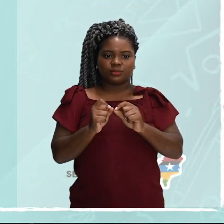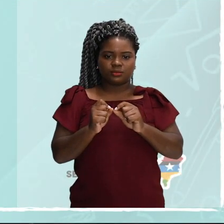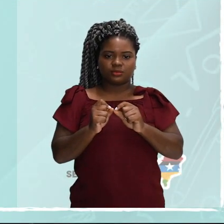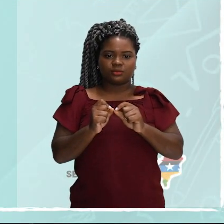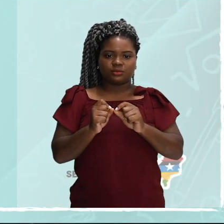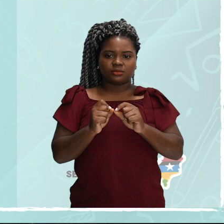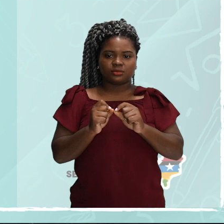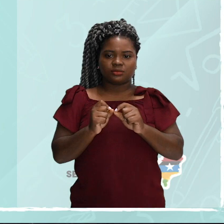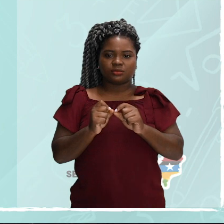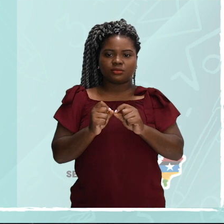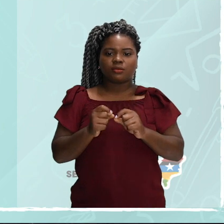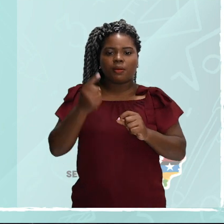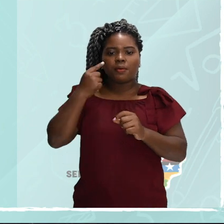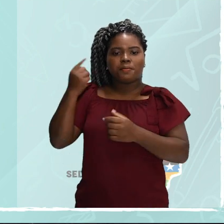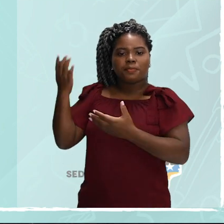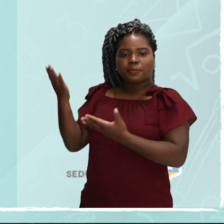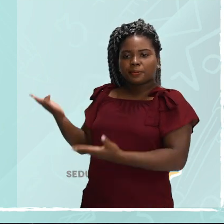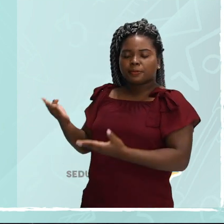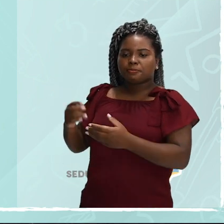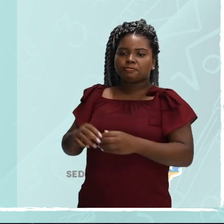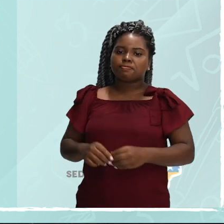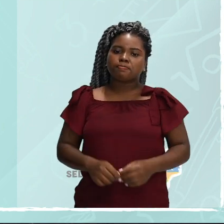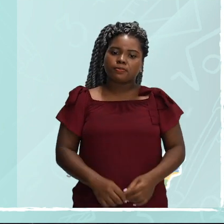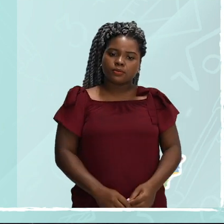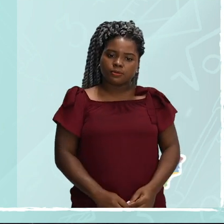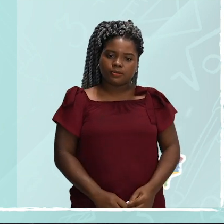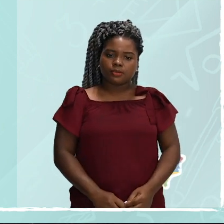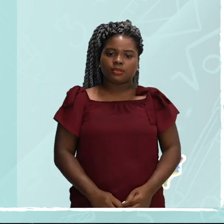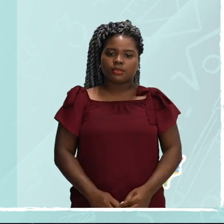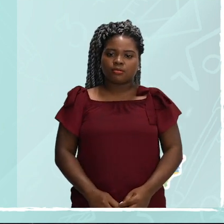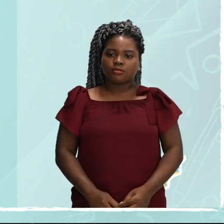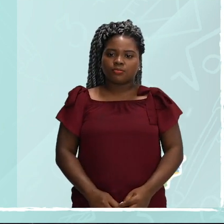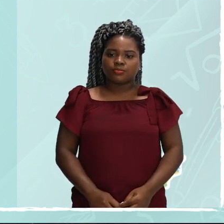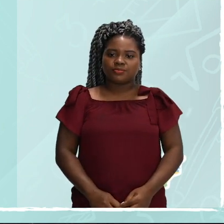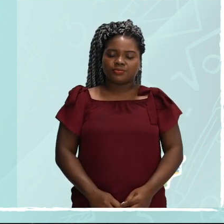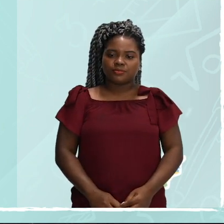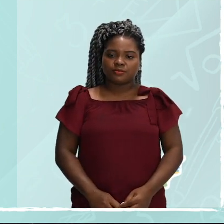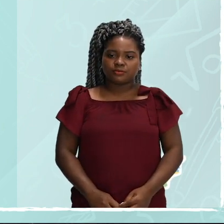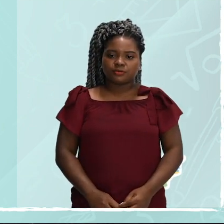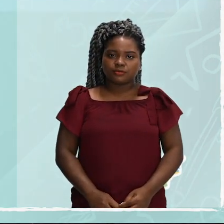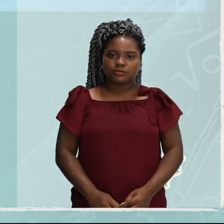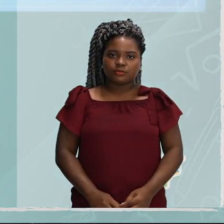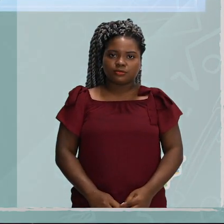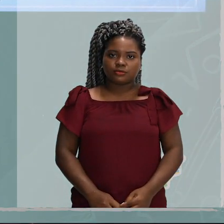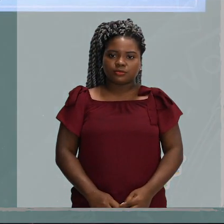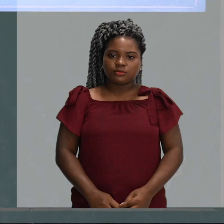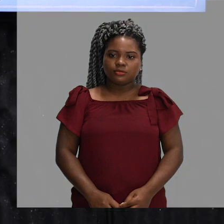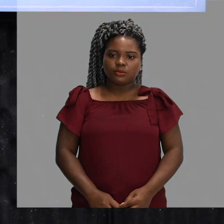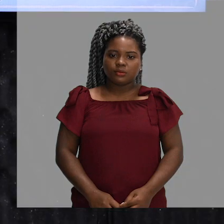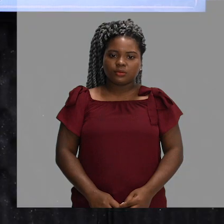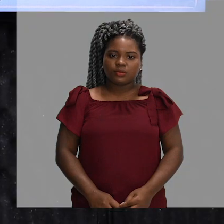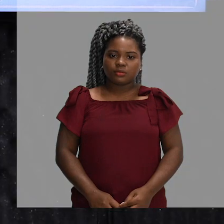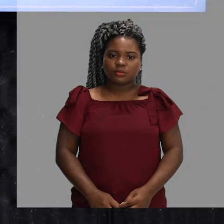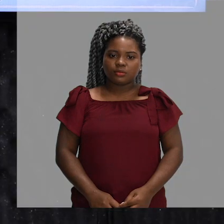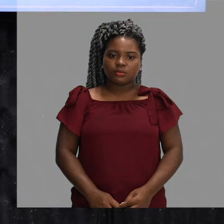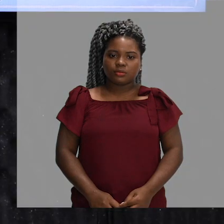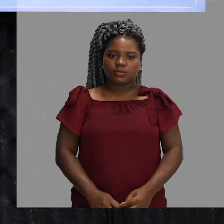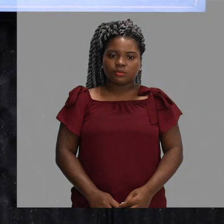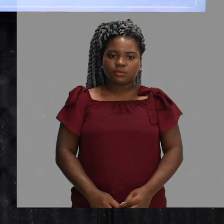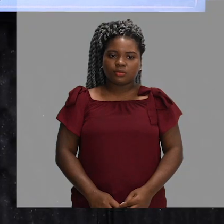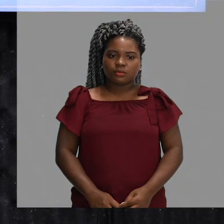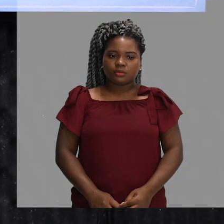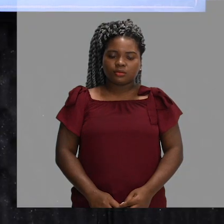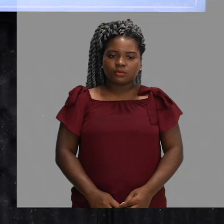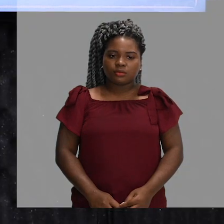65 centímetros a 67. E seu peso de 260 a 280 gramas.